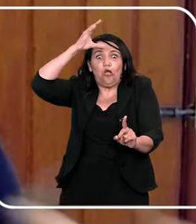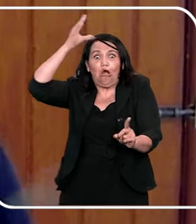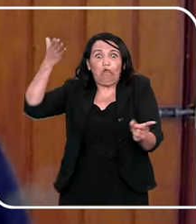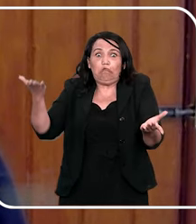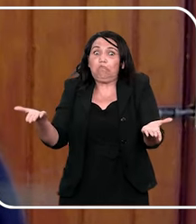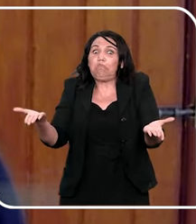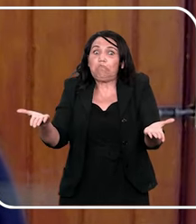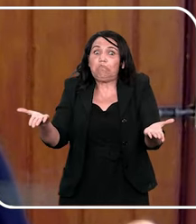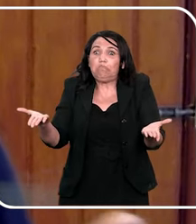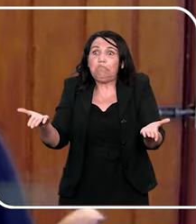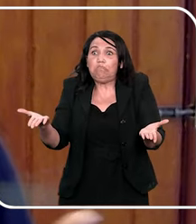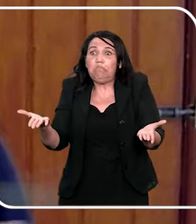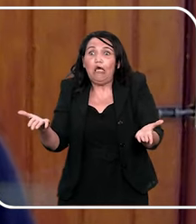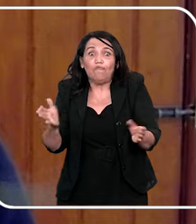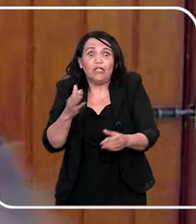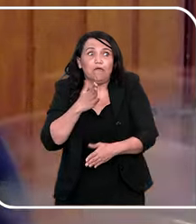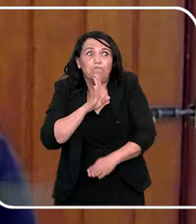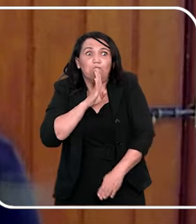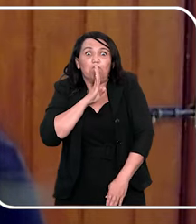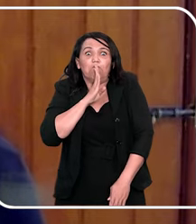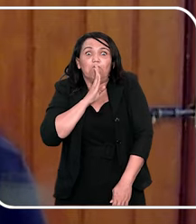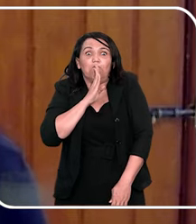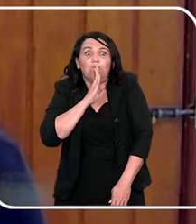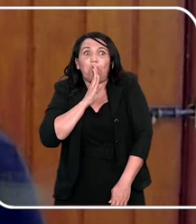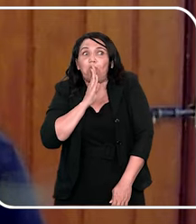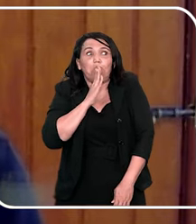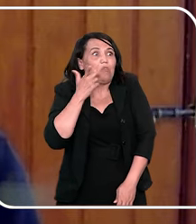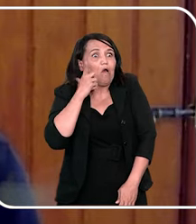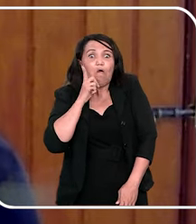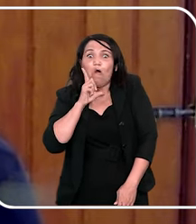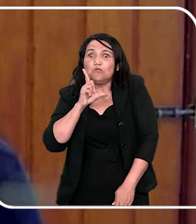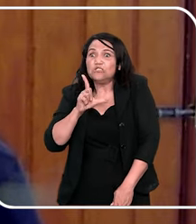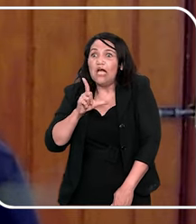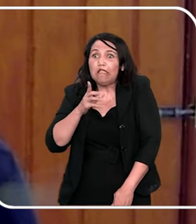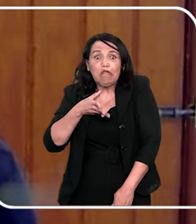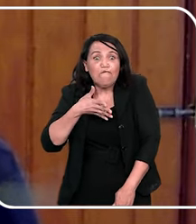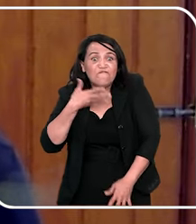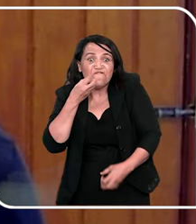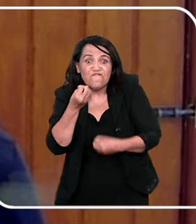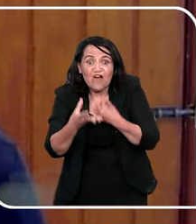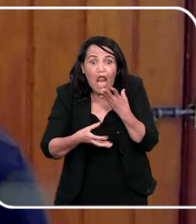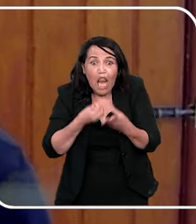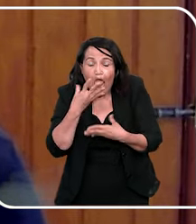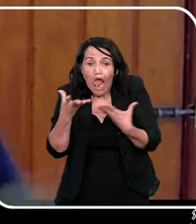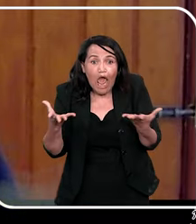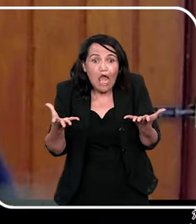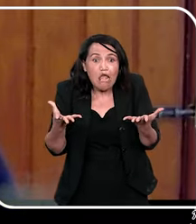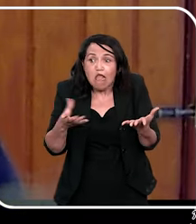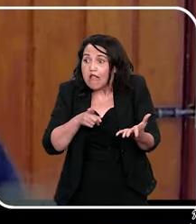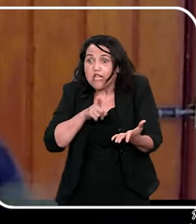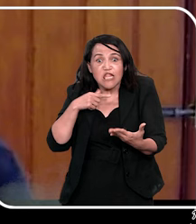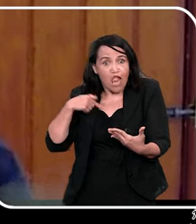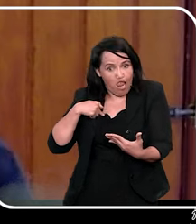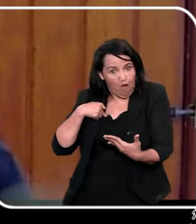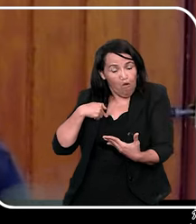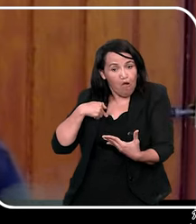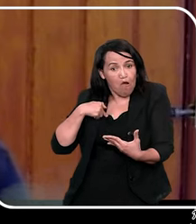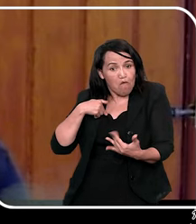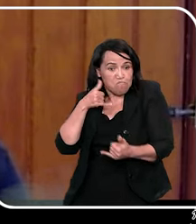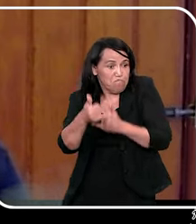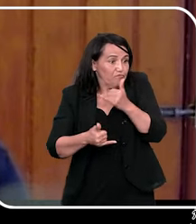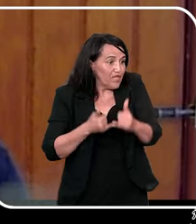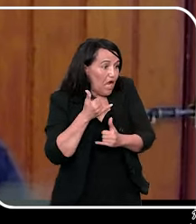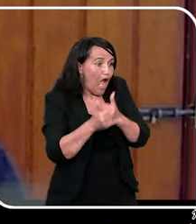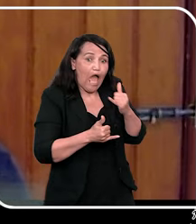assim para ela e ela está em estado paralisado, não consegue reagir e você está lá se divertindo lá atrás,